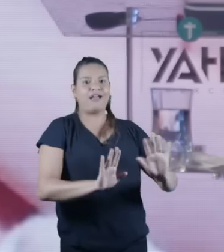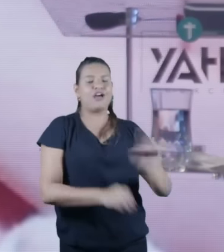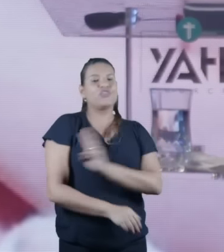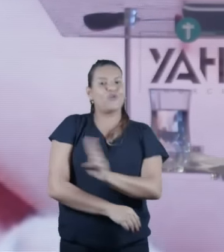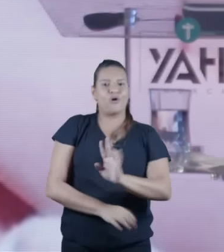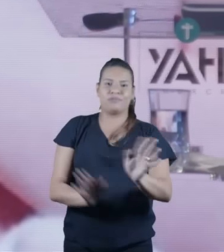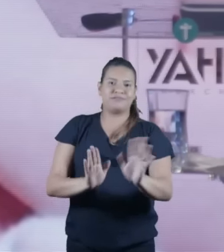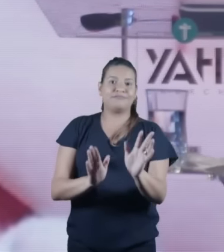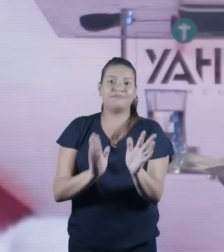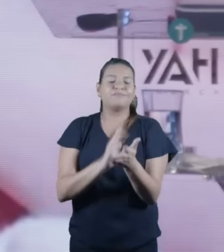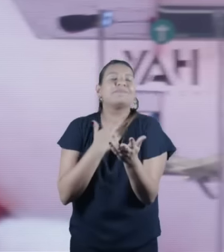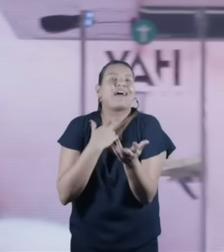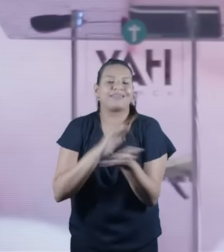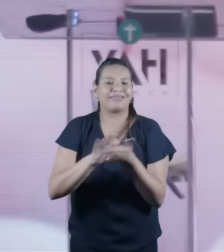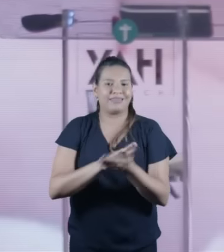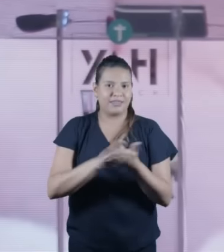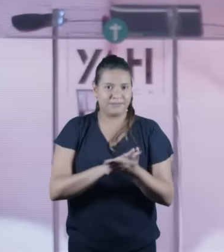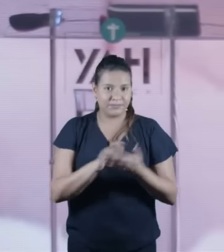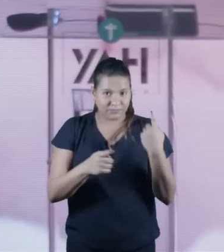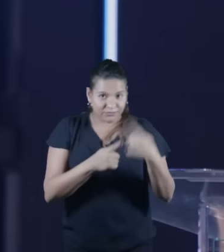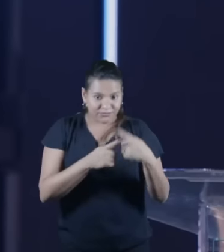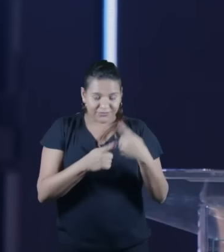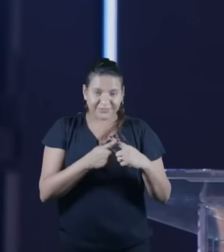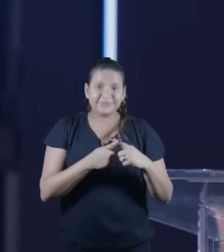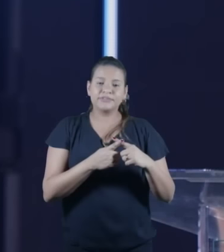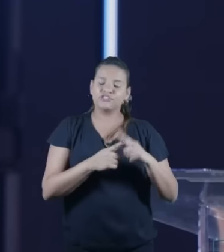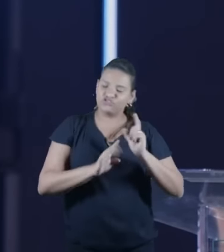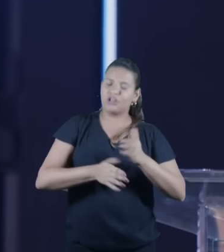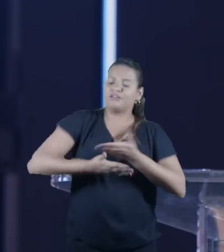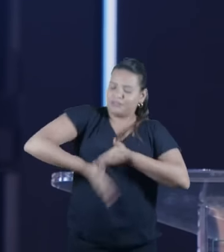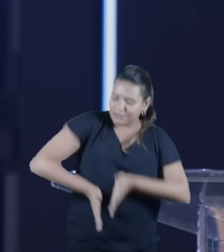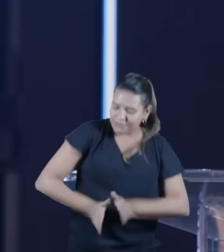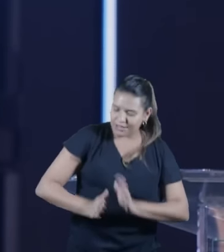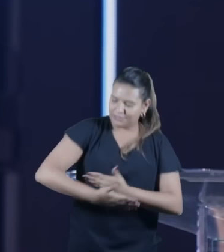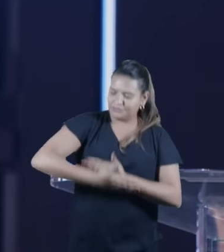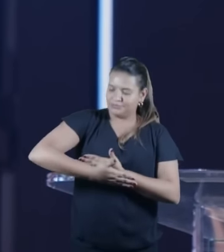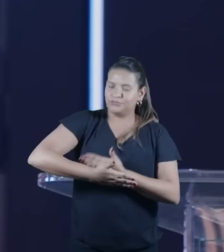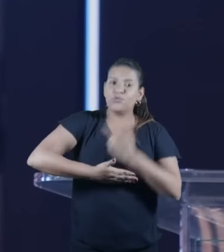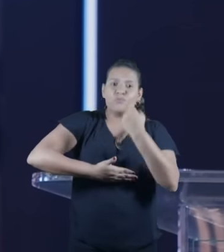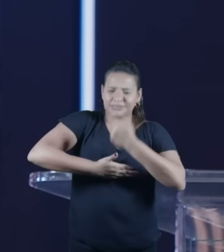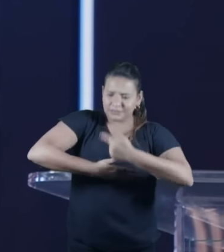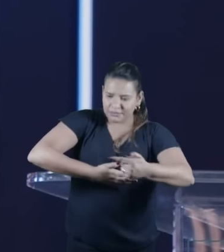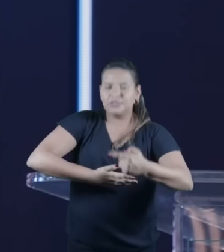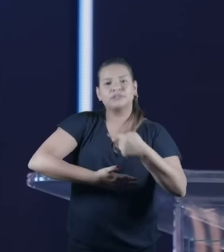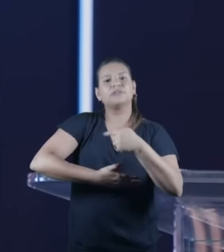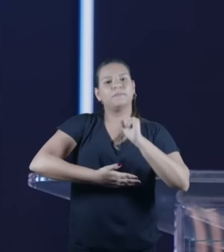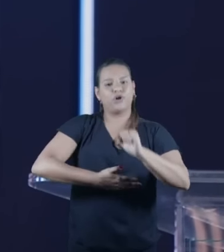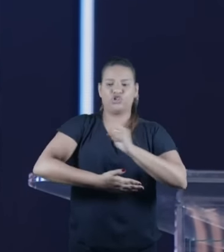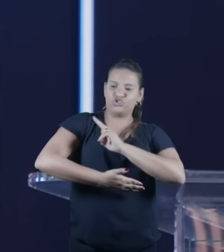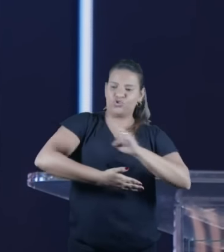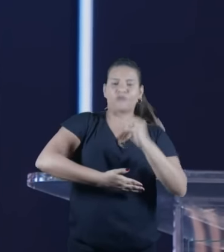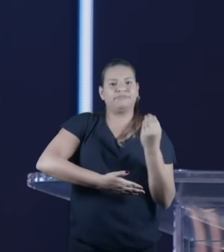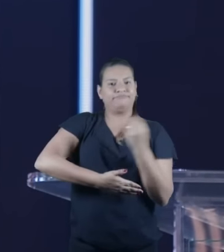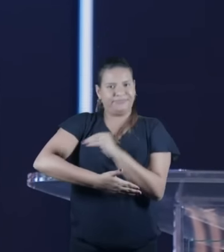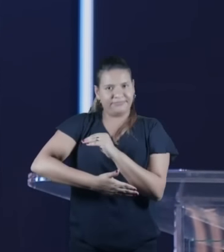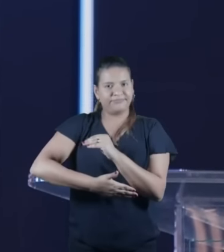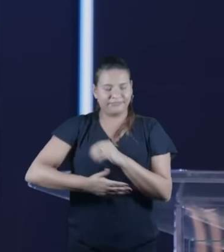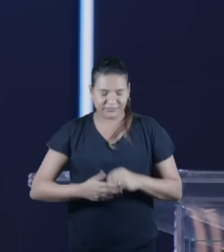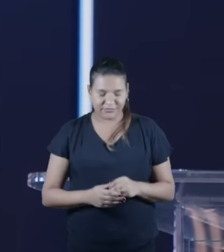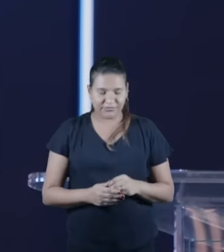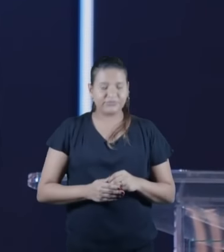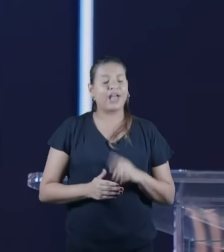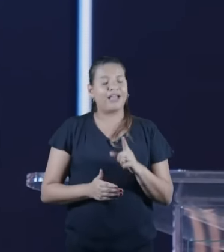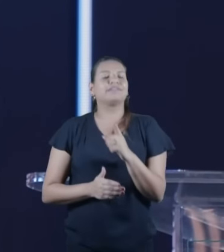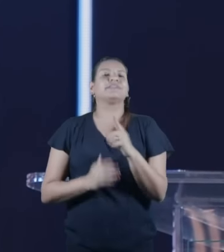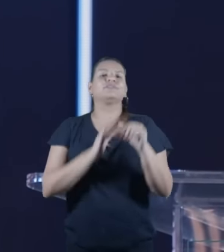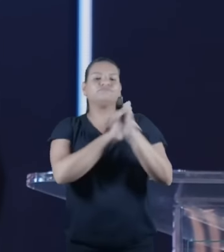menino só vai ser dado no oitavo dia dele. Então, com oito dias, a gente fez a circuncisão e a gente escolheu o